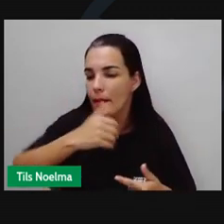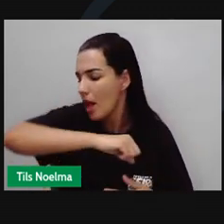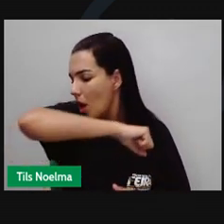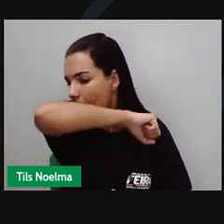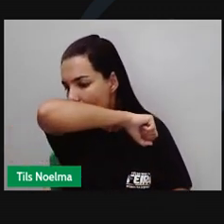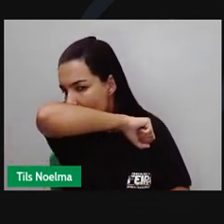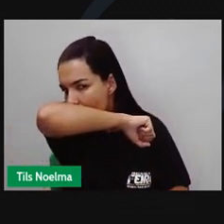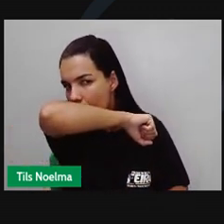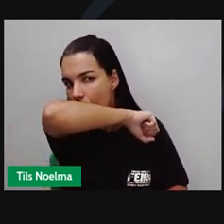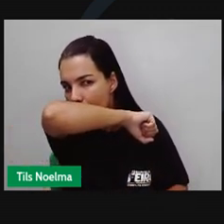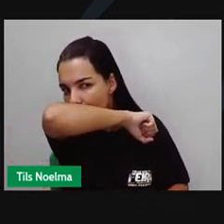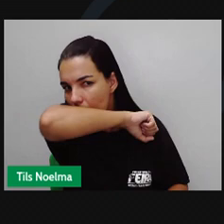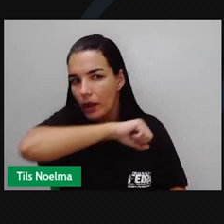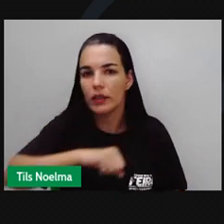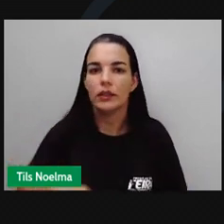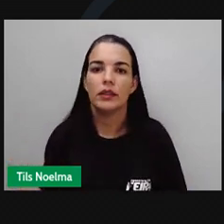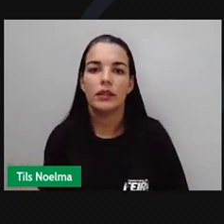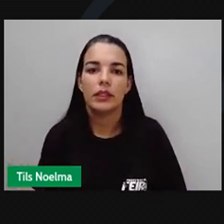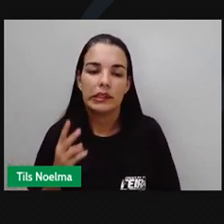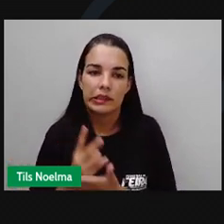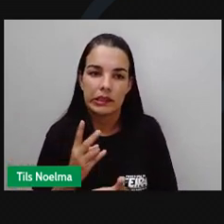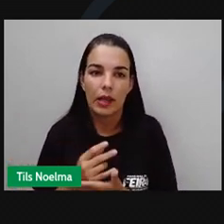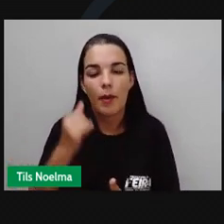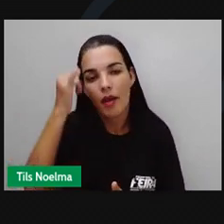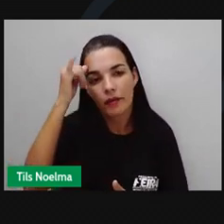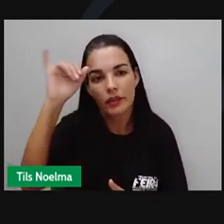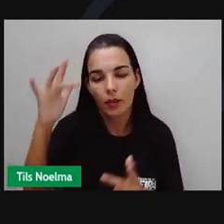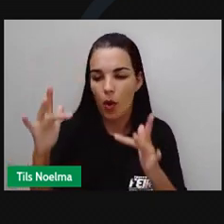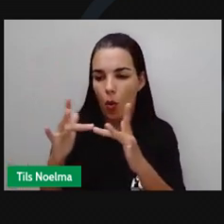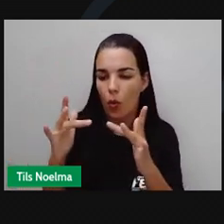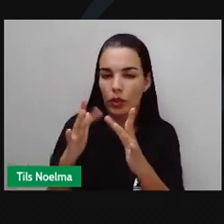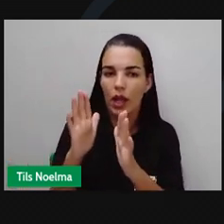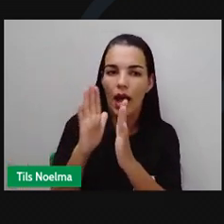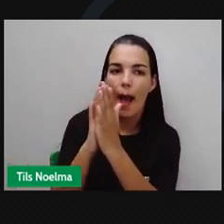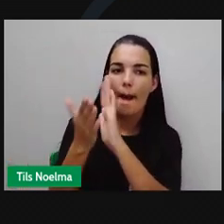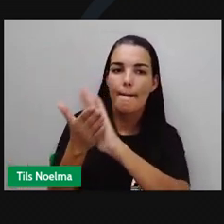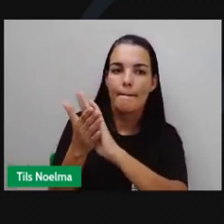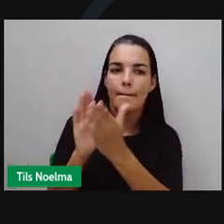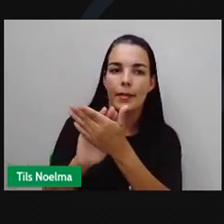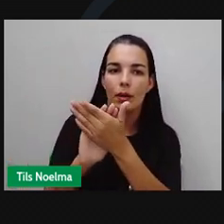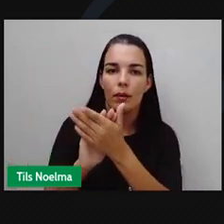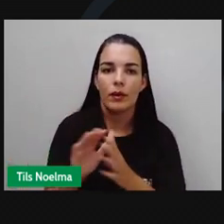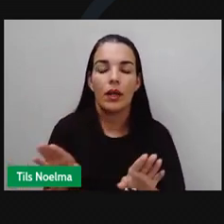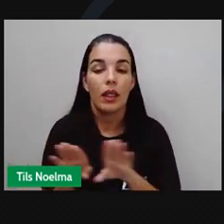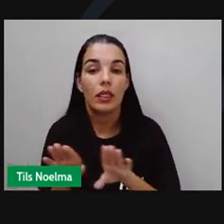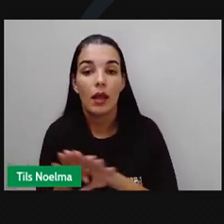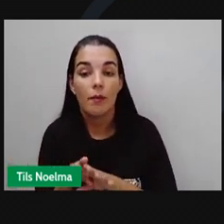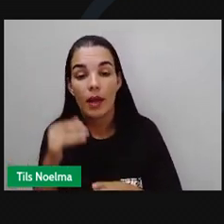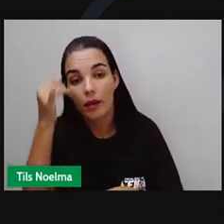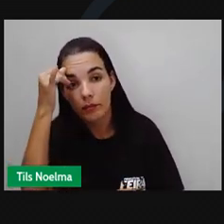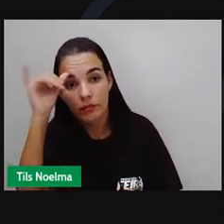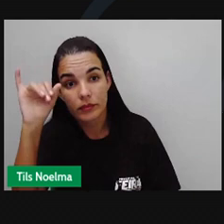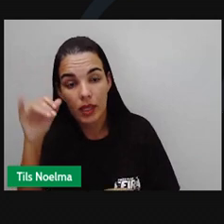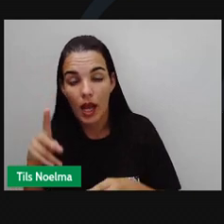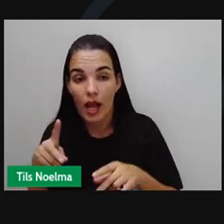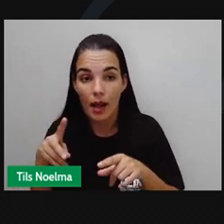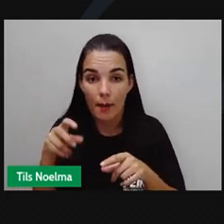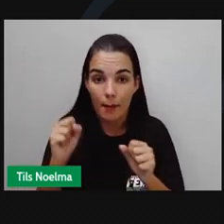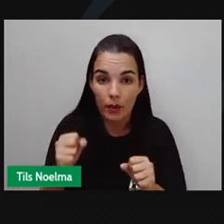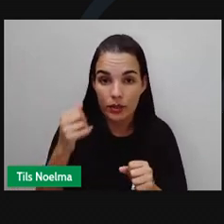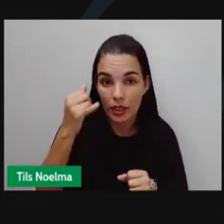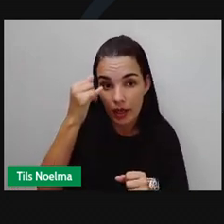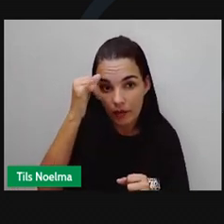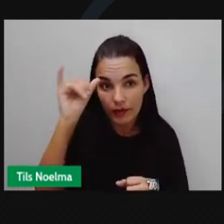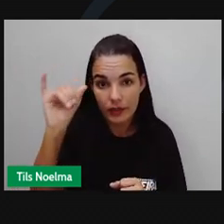quando formos tossir. Assim, também evitamos o contato com as nossas mãos. Além disso, podemos prevenir a transmissão do